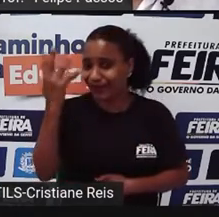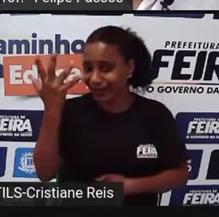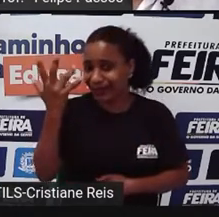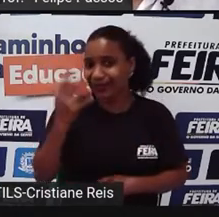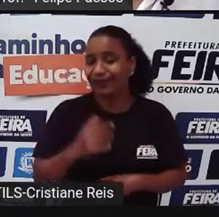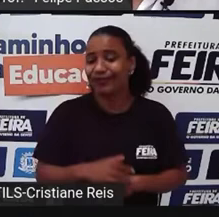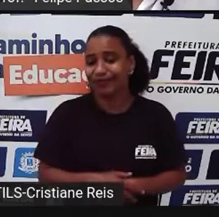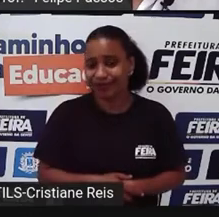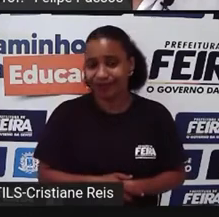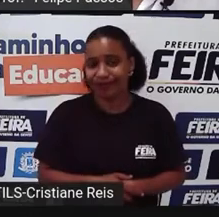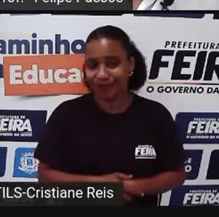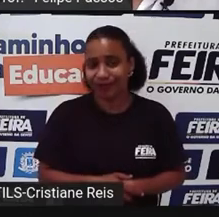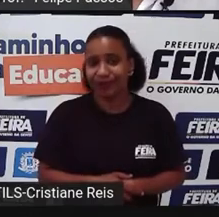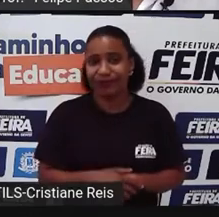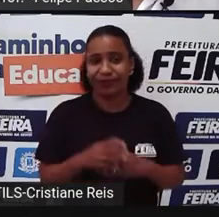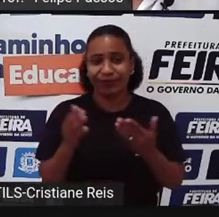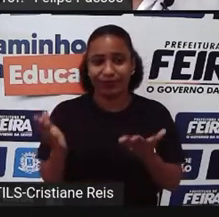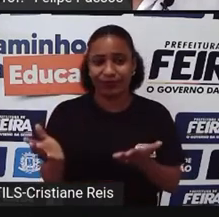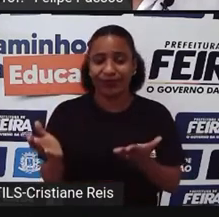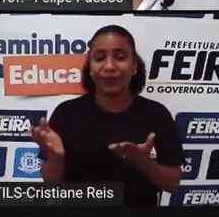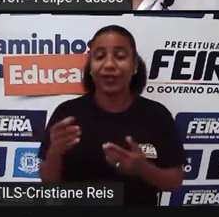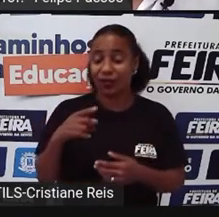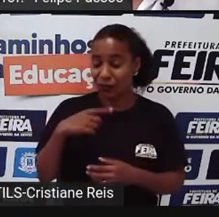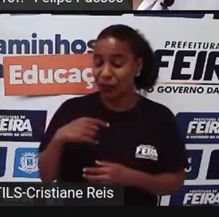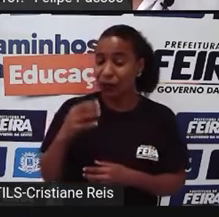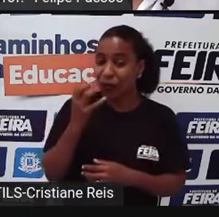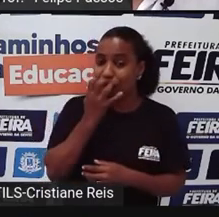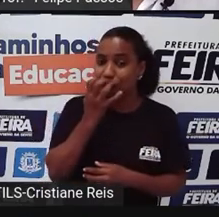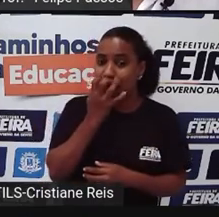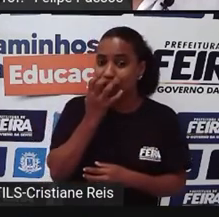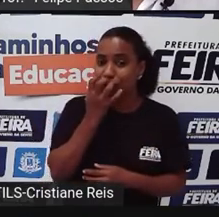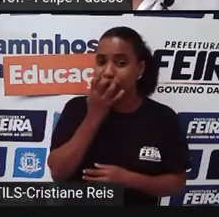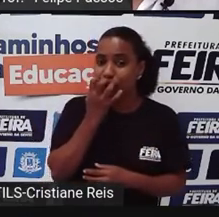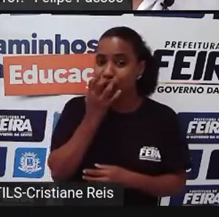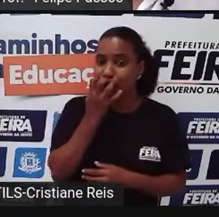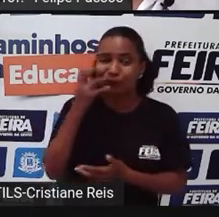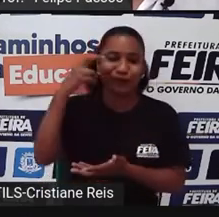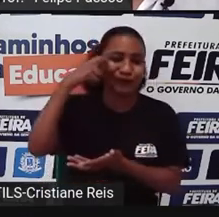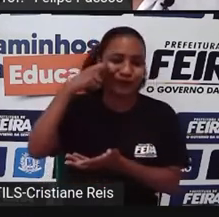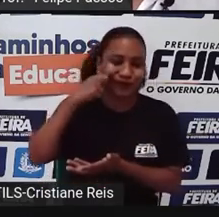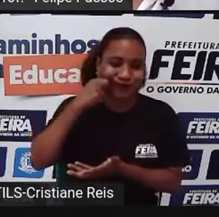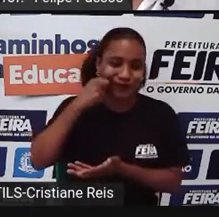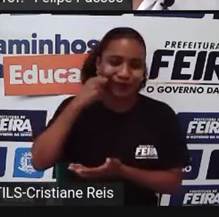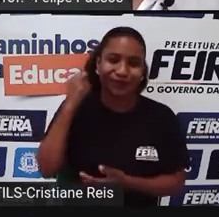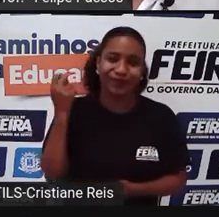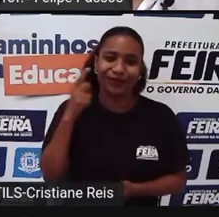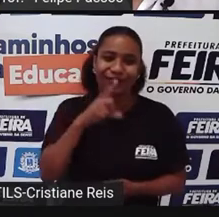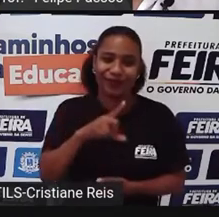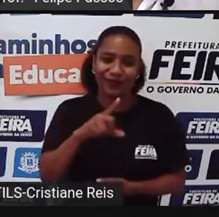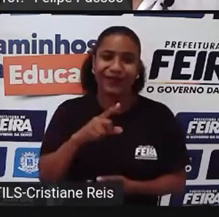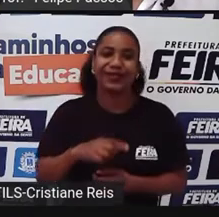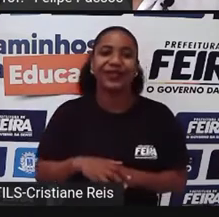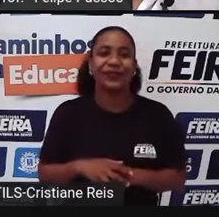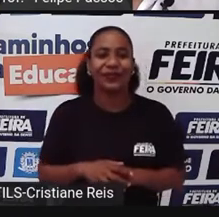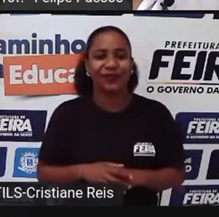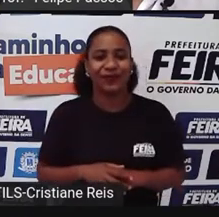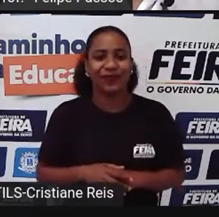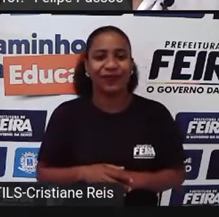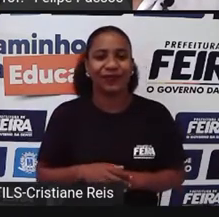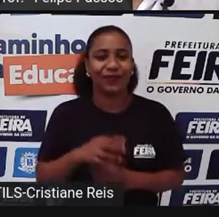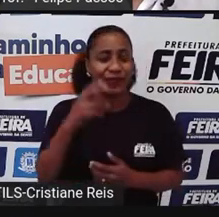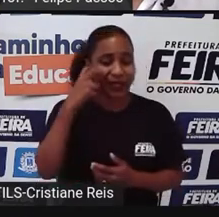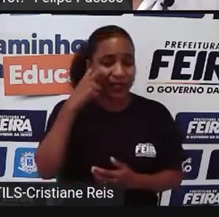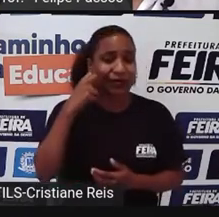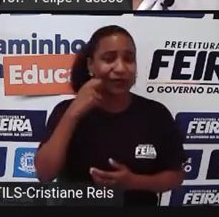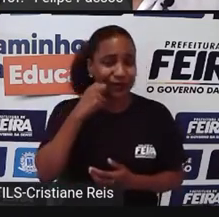frequência Graças a Deus Esse Cocker Foi adotado Aí vem Um outro problema Adoção Que você